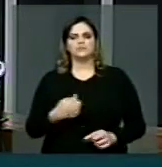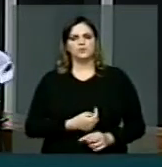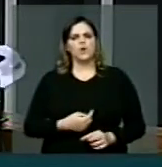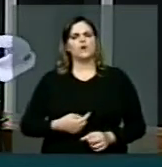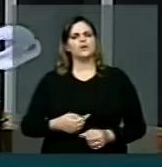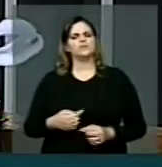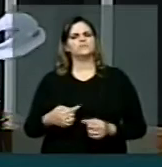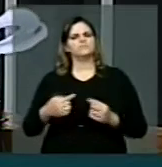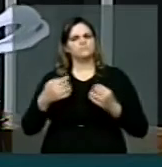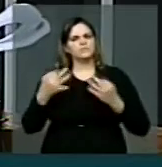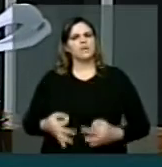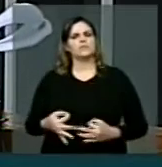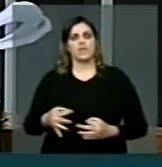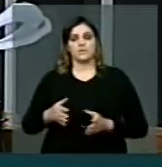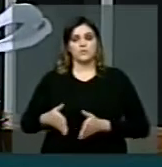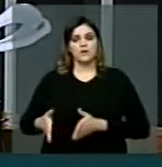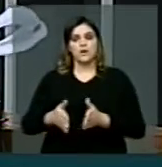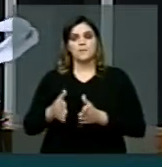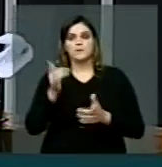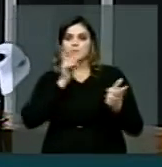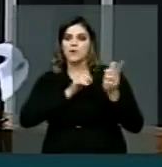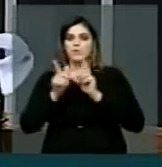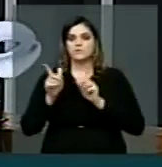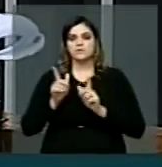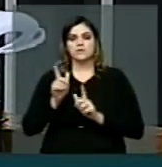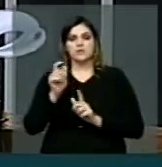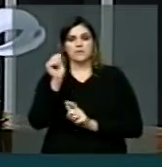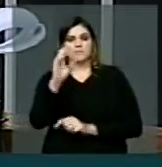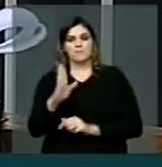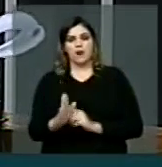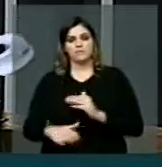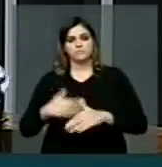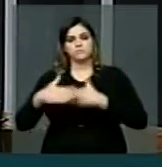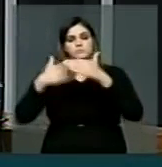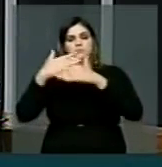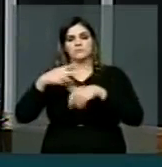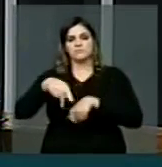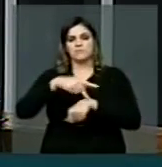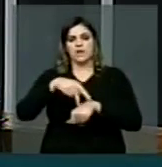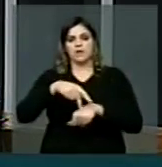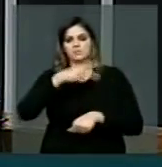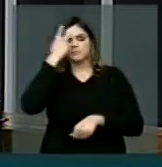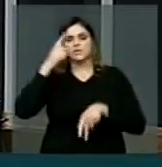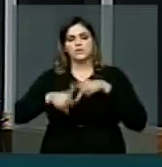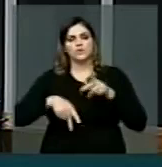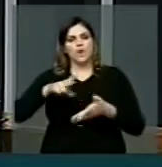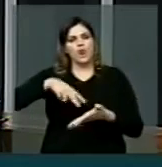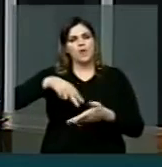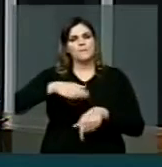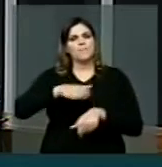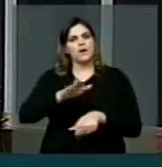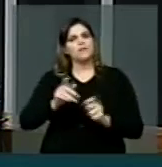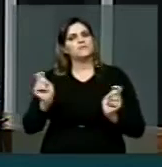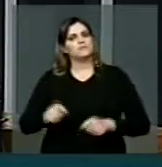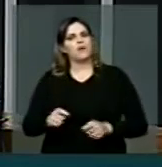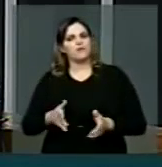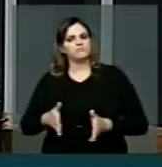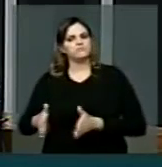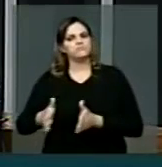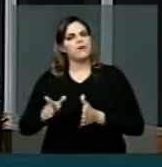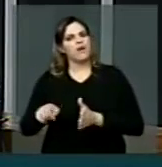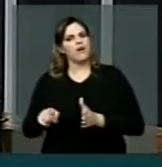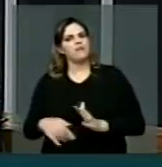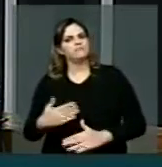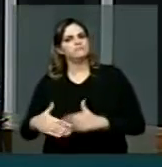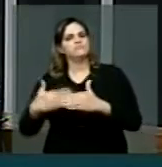convencidos de que o caminho para tornar nosso Brasil um país de leitores passe exatamente por aí. E na